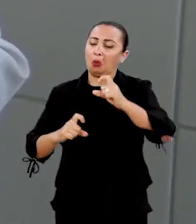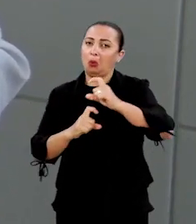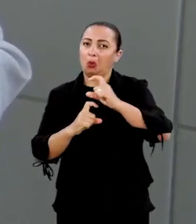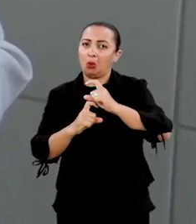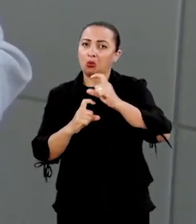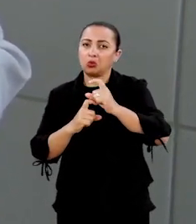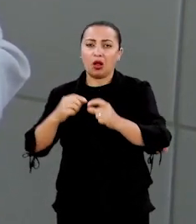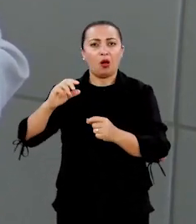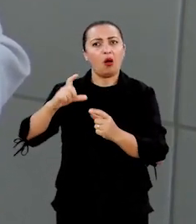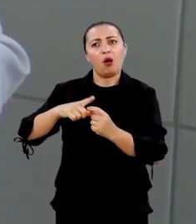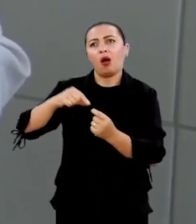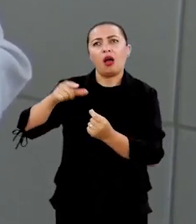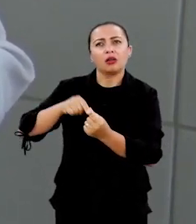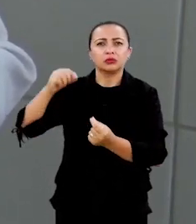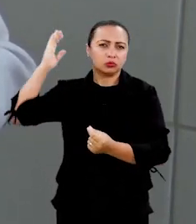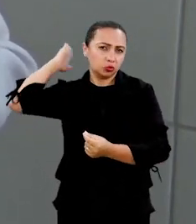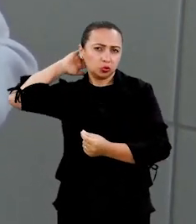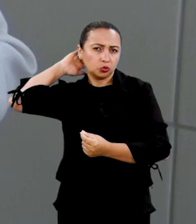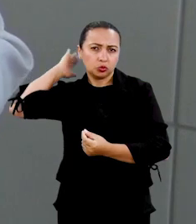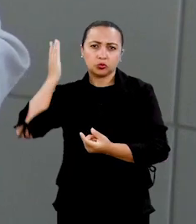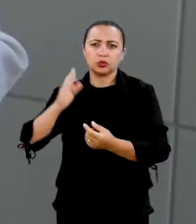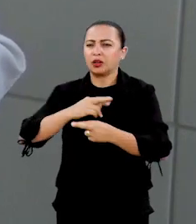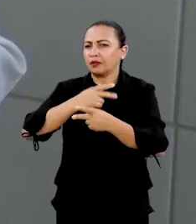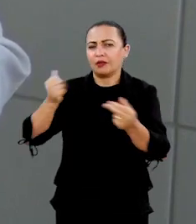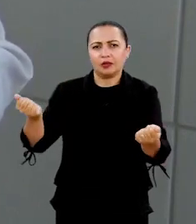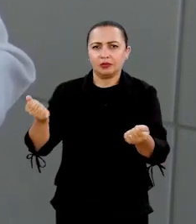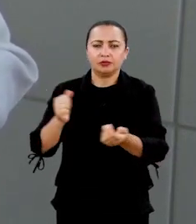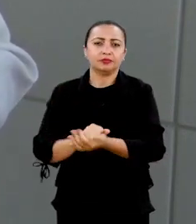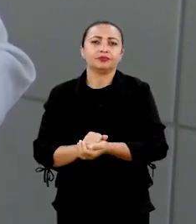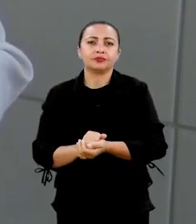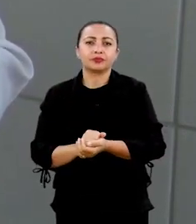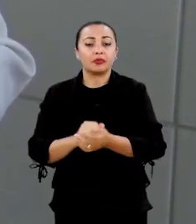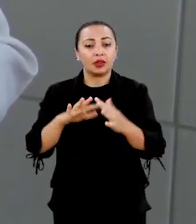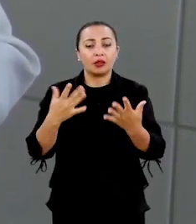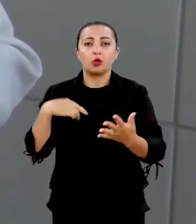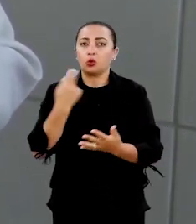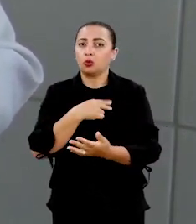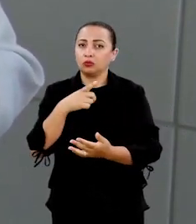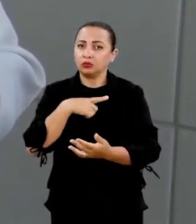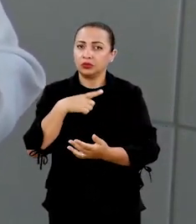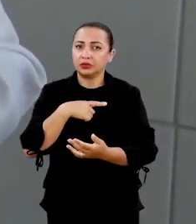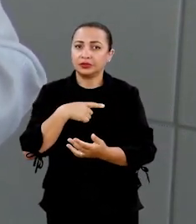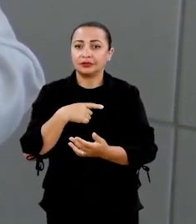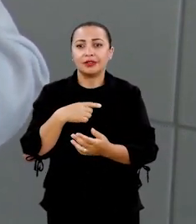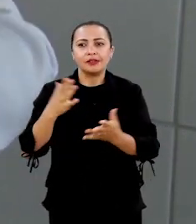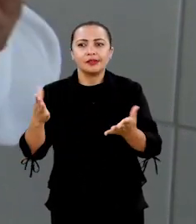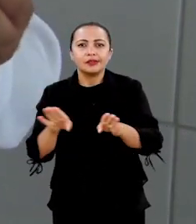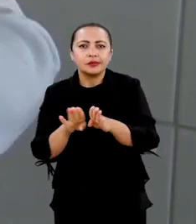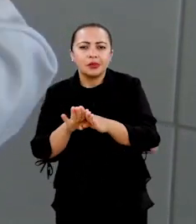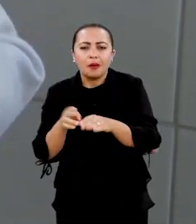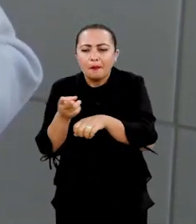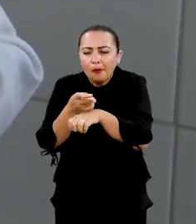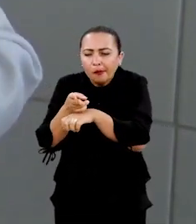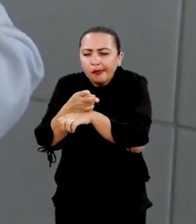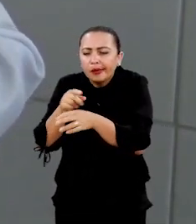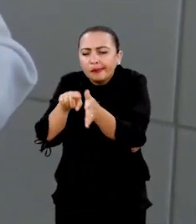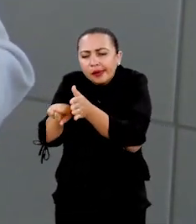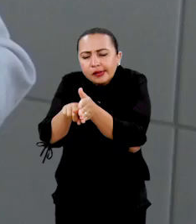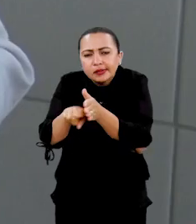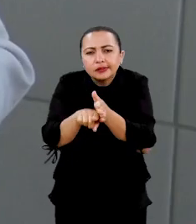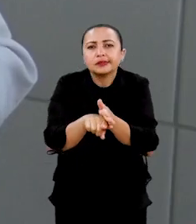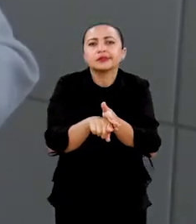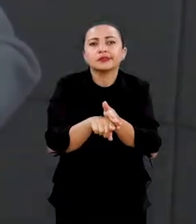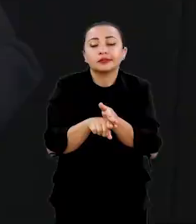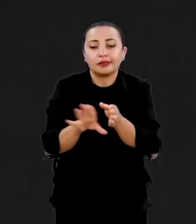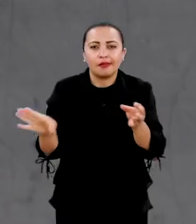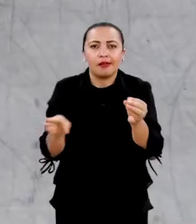comuns, como a castanha do Pará, castanha de caju e etc. Então a gente tenta, né, está tentando com essa